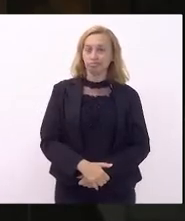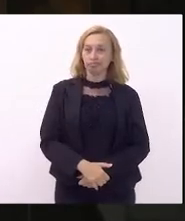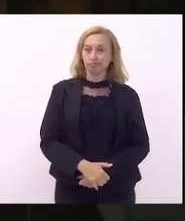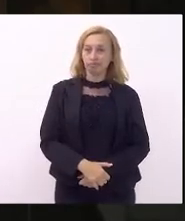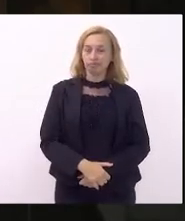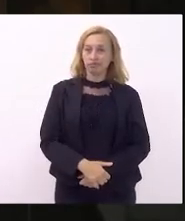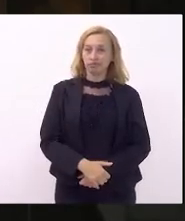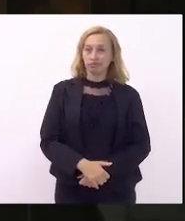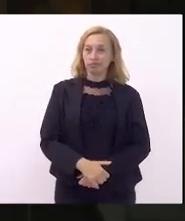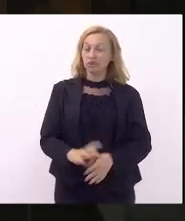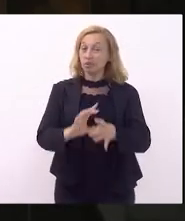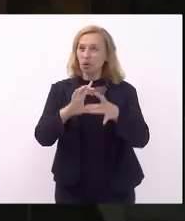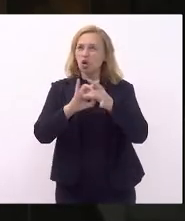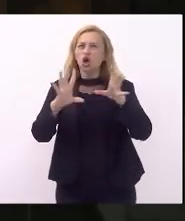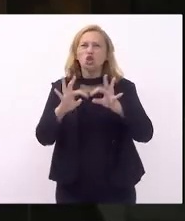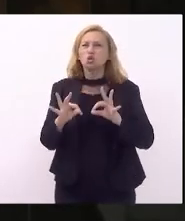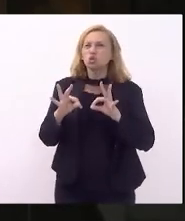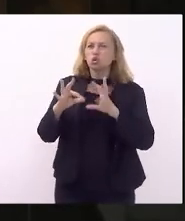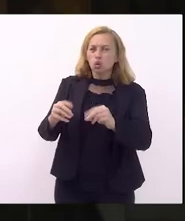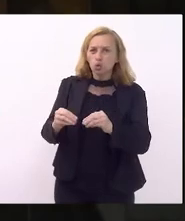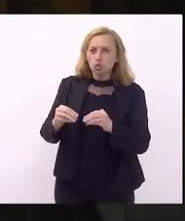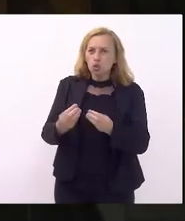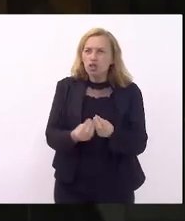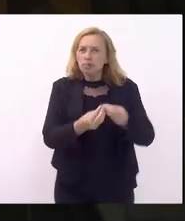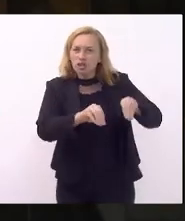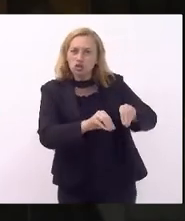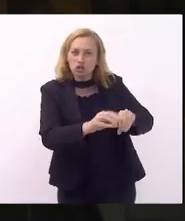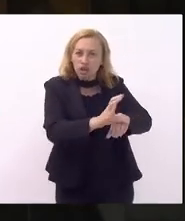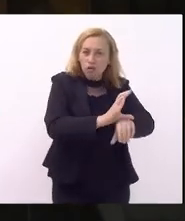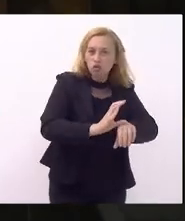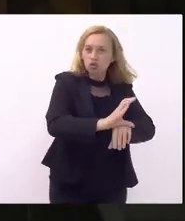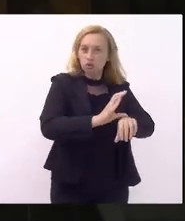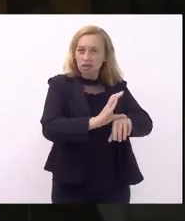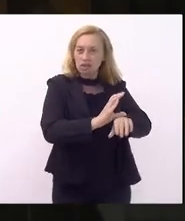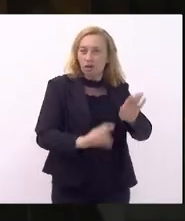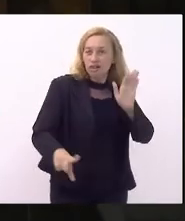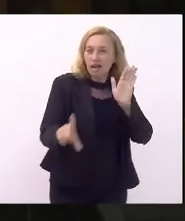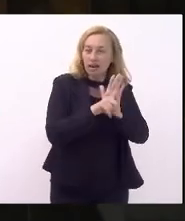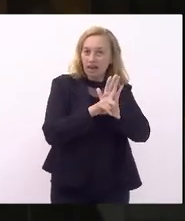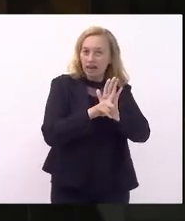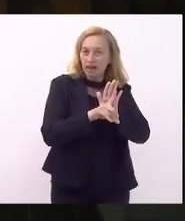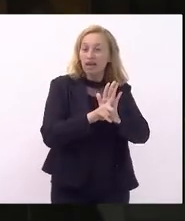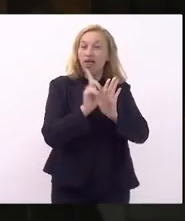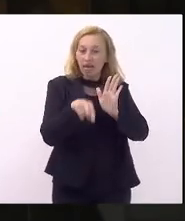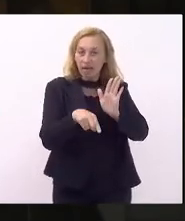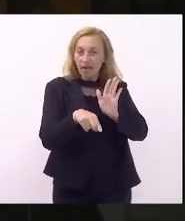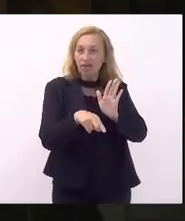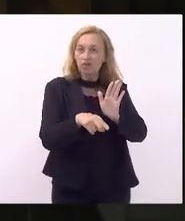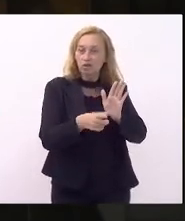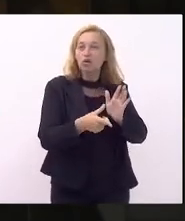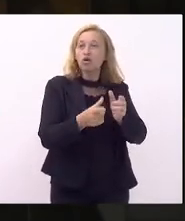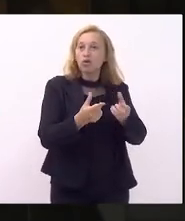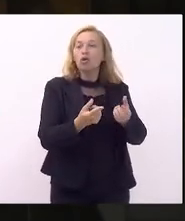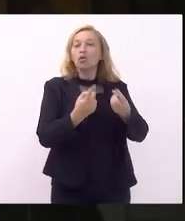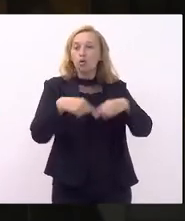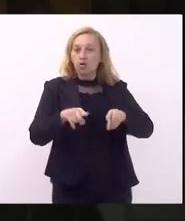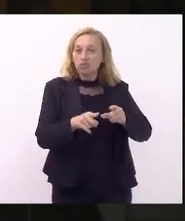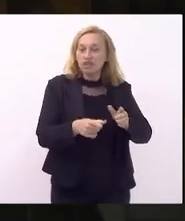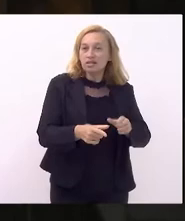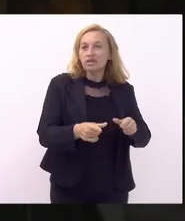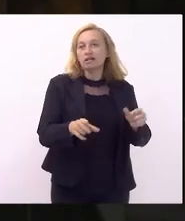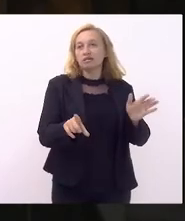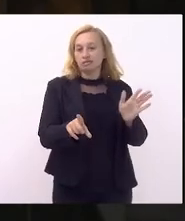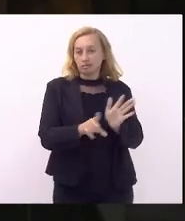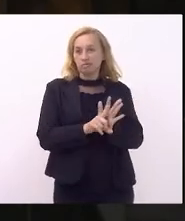antidemocrática porque assim tudo que fere a constituição e a legislação vigente é antidemocrático. antidemocrático